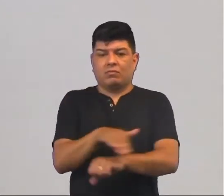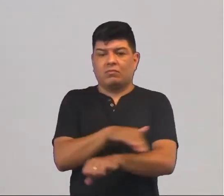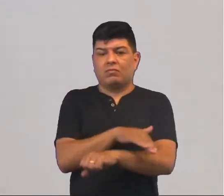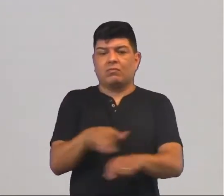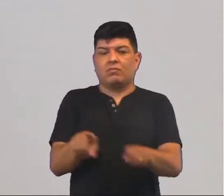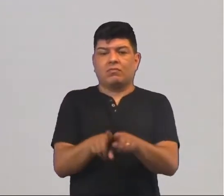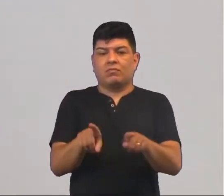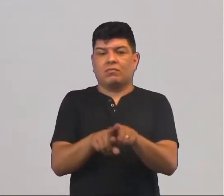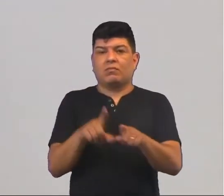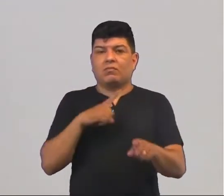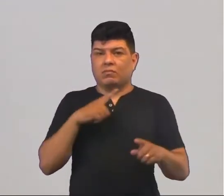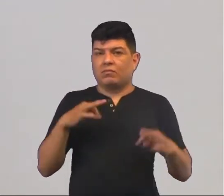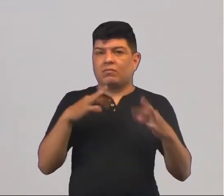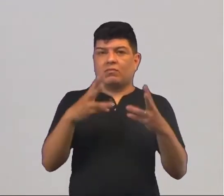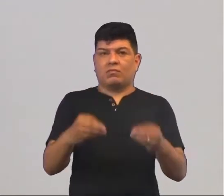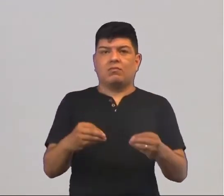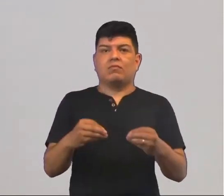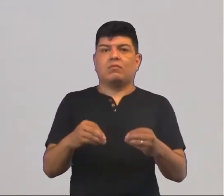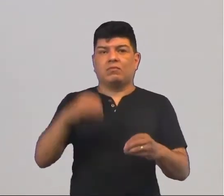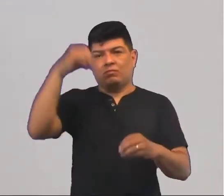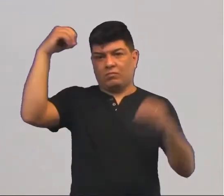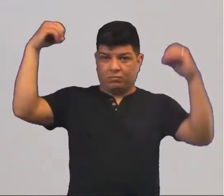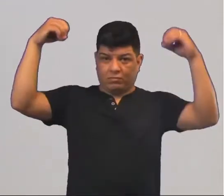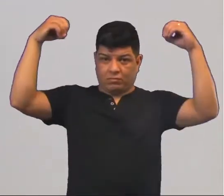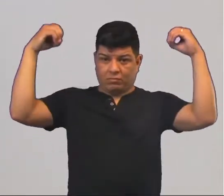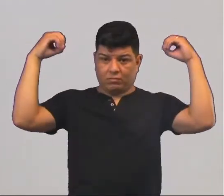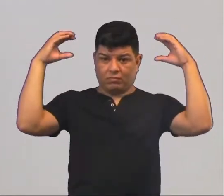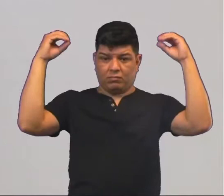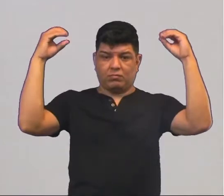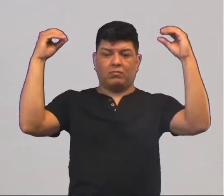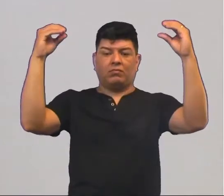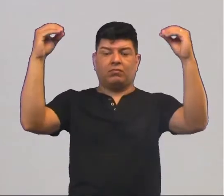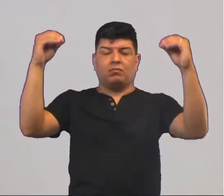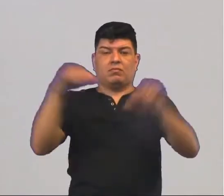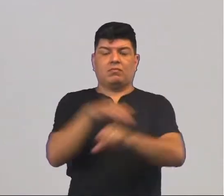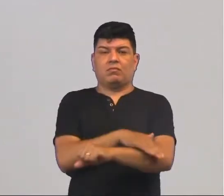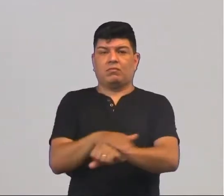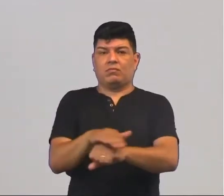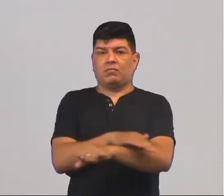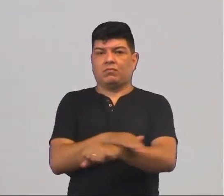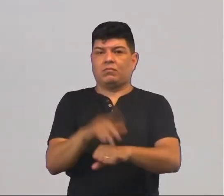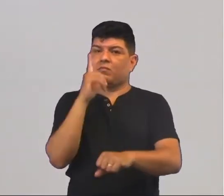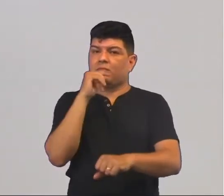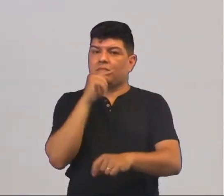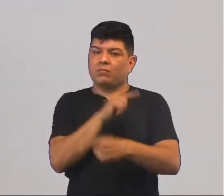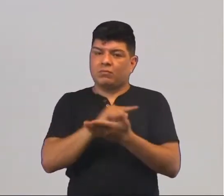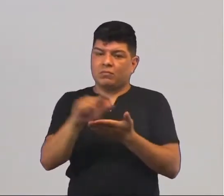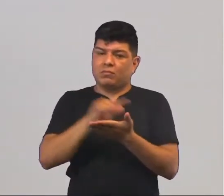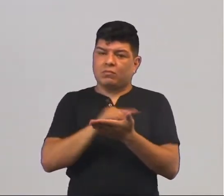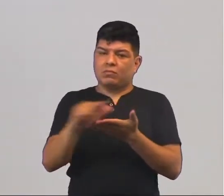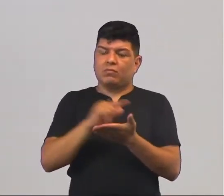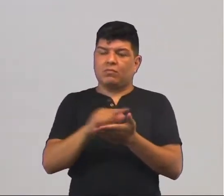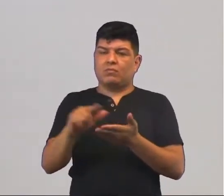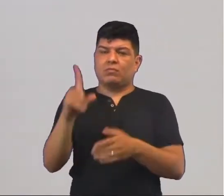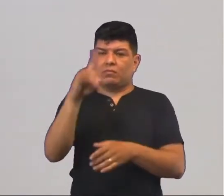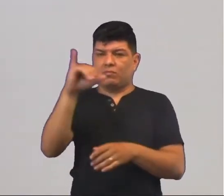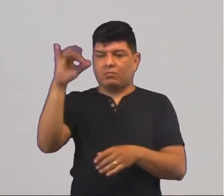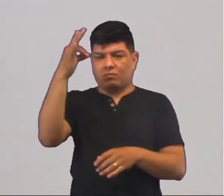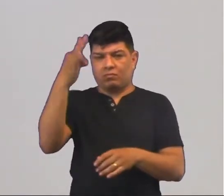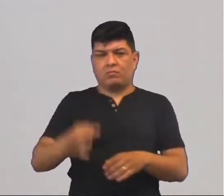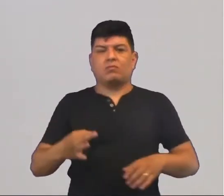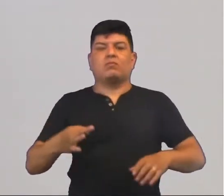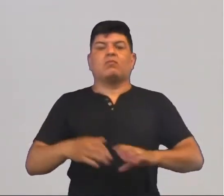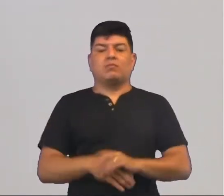que tem tudo isto. Tem iluminação, tem asfalto, calçamento, água tratada, água cai certinho nos dias